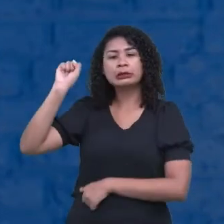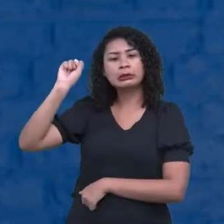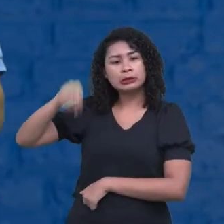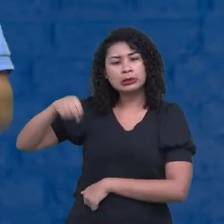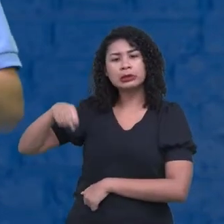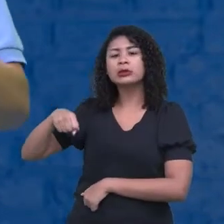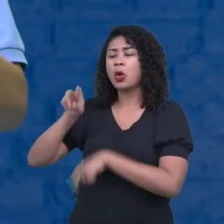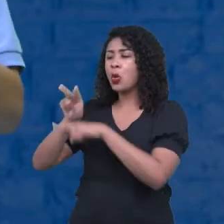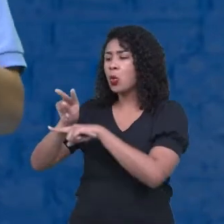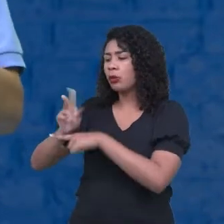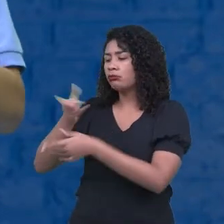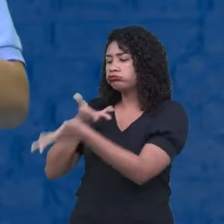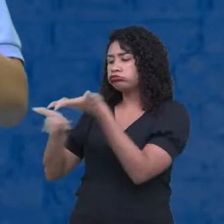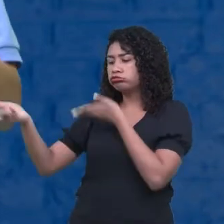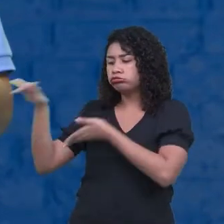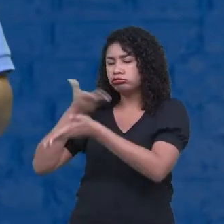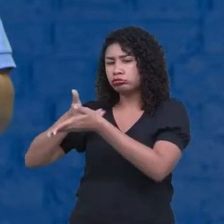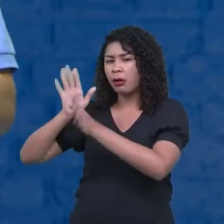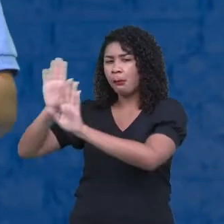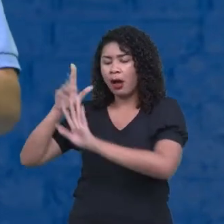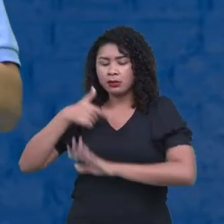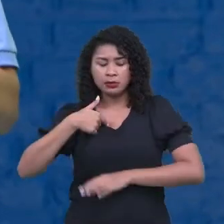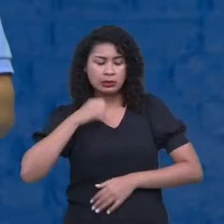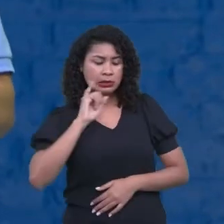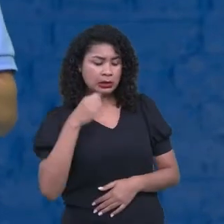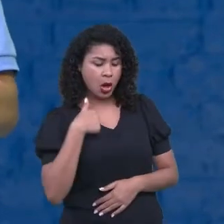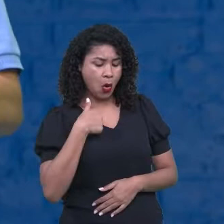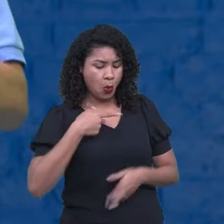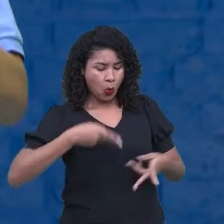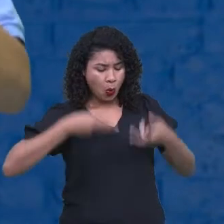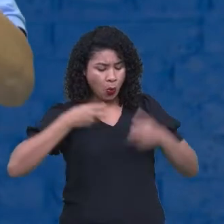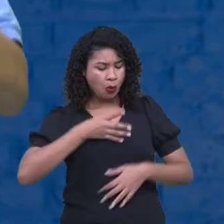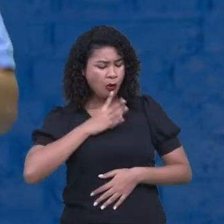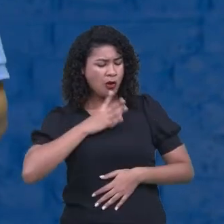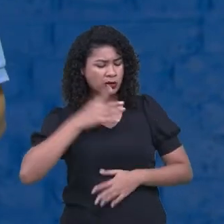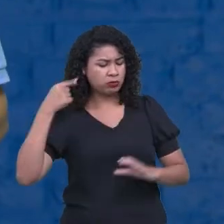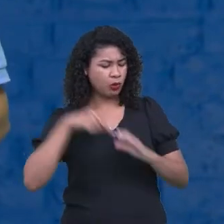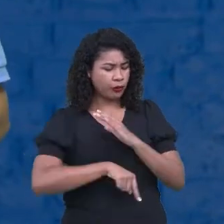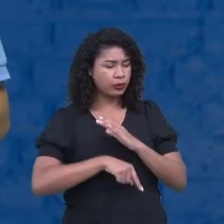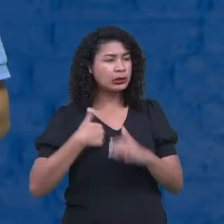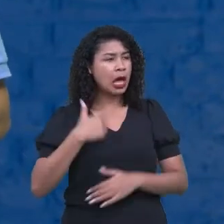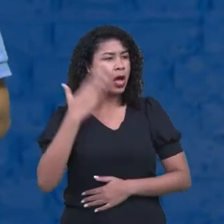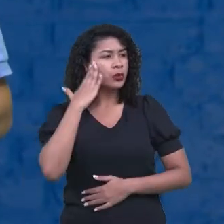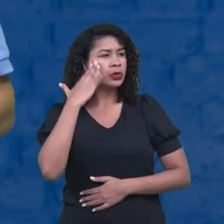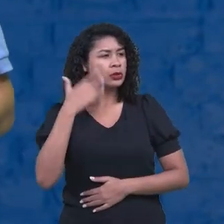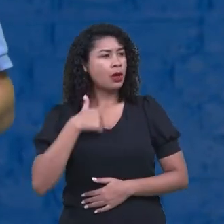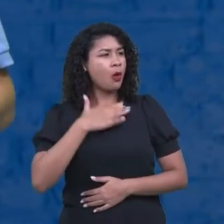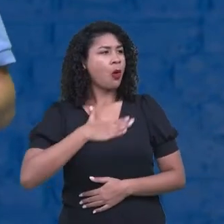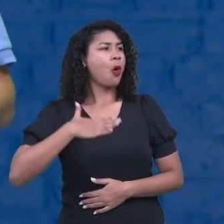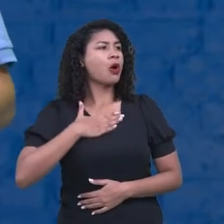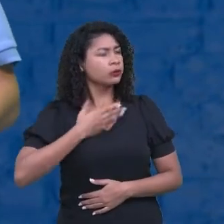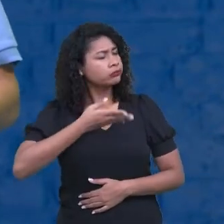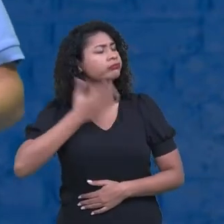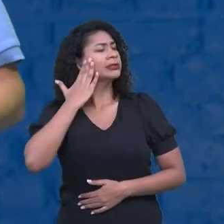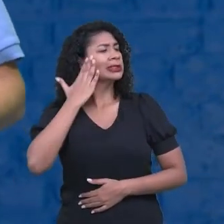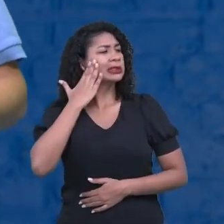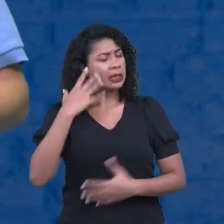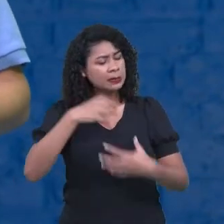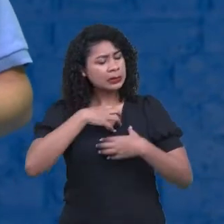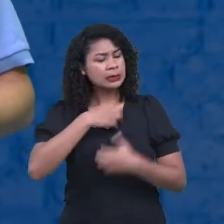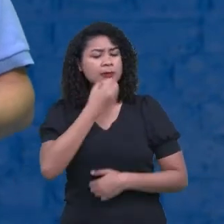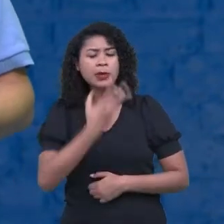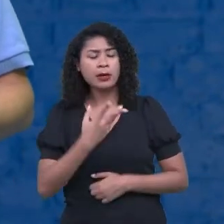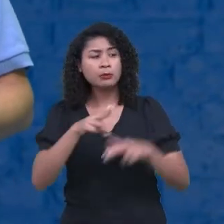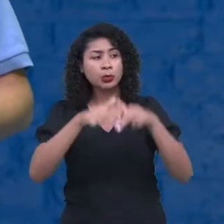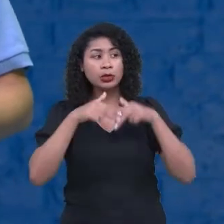E a partir daí, quando eu me conheço, eu sei do que eu gosto, eu sei o que eu quero, eu sei o que me faz bem. Eu vou fazer o quê? A minha